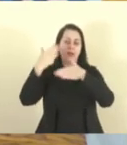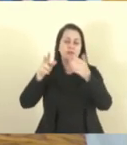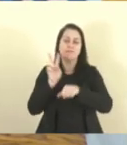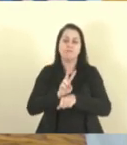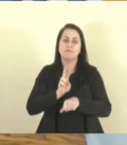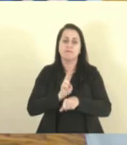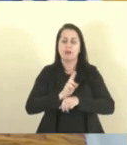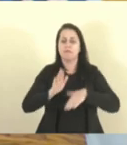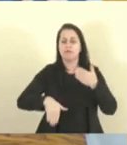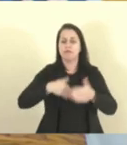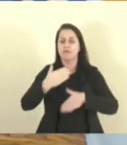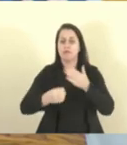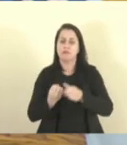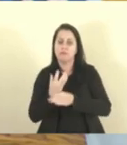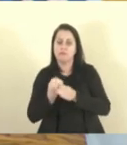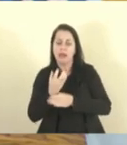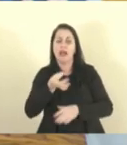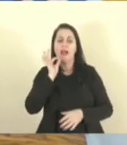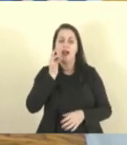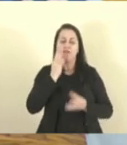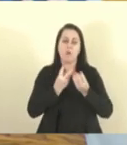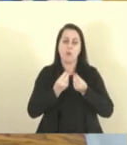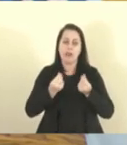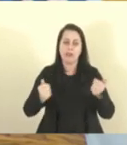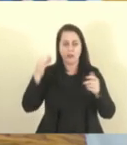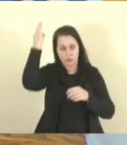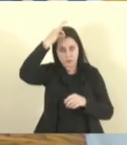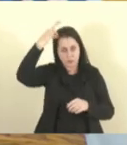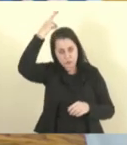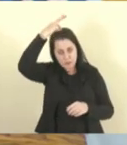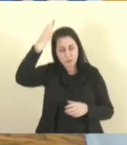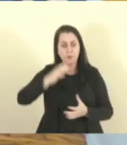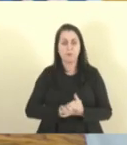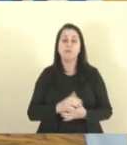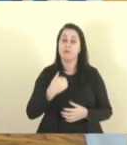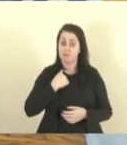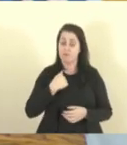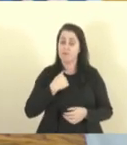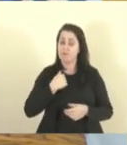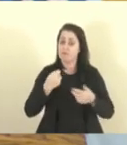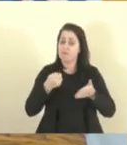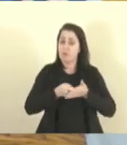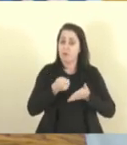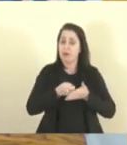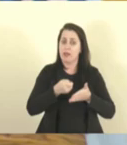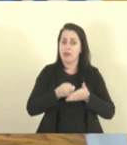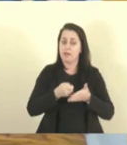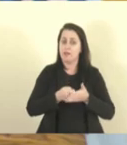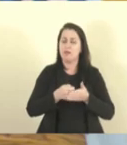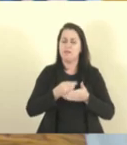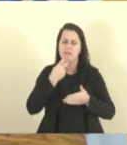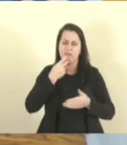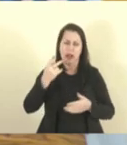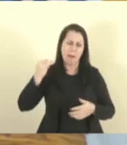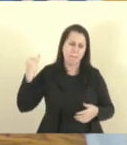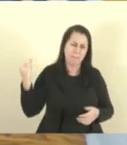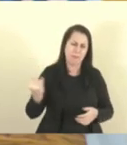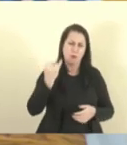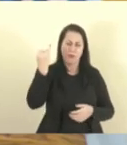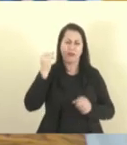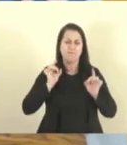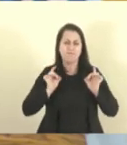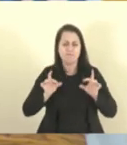cadeia produtiva dos cafés de qualidade do Espírito Santo, é meu dever destacar a importância relevante